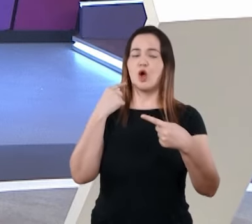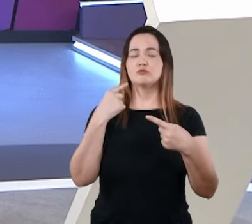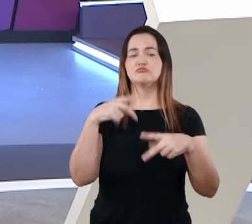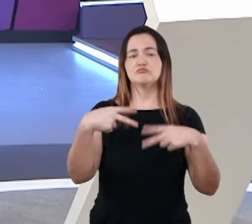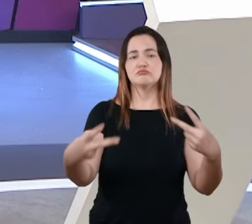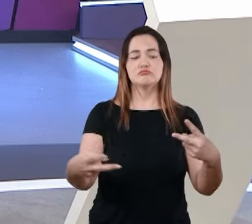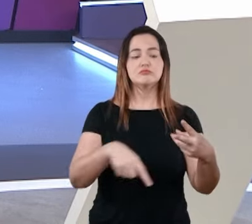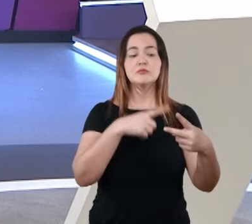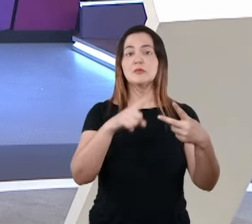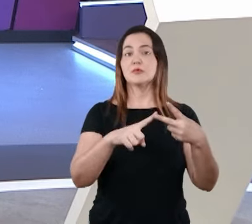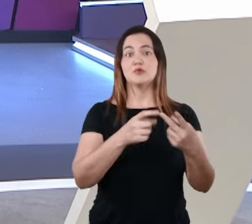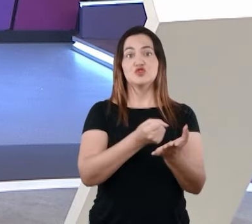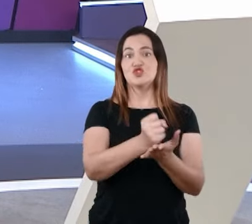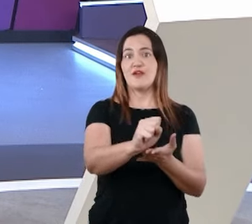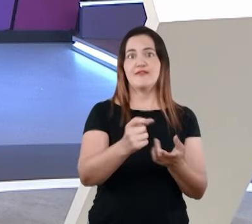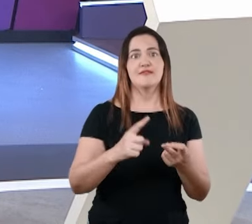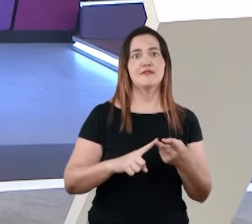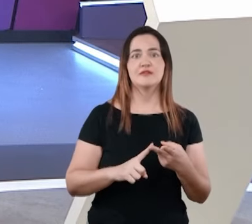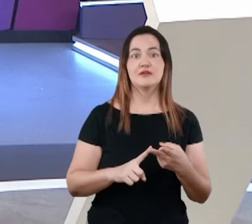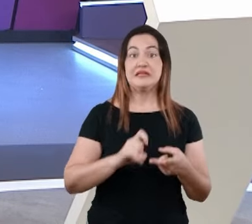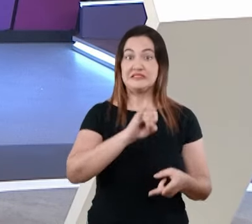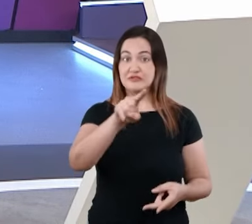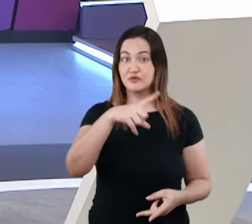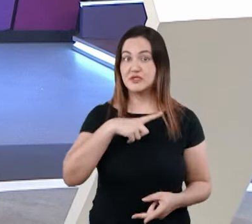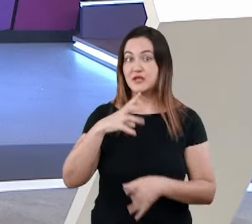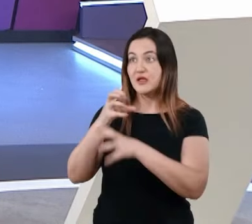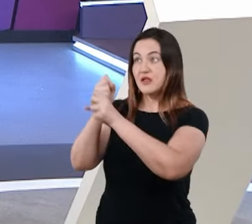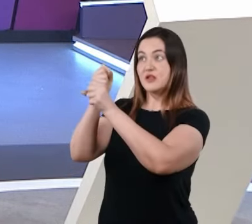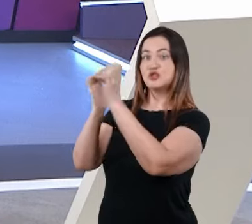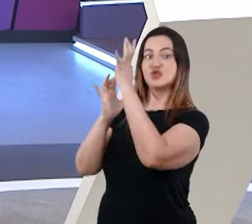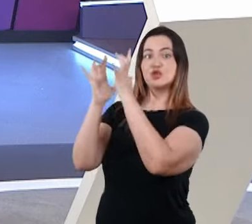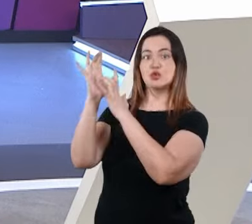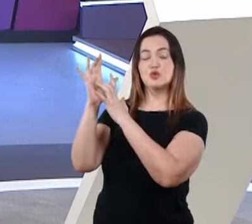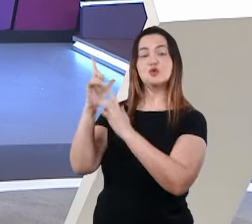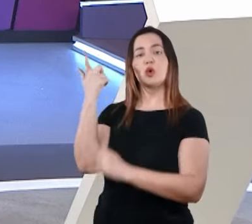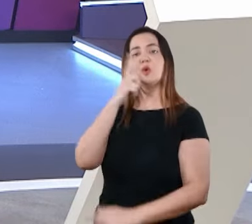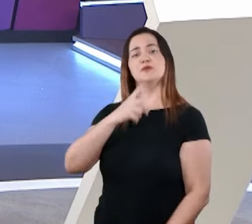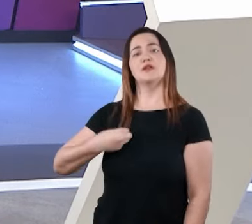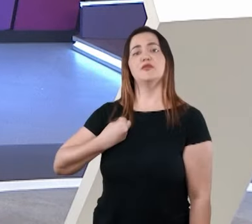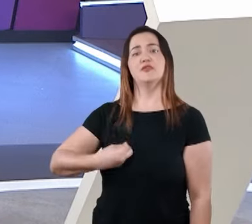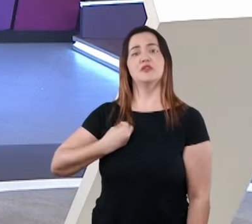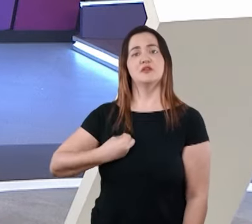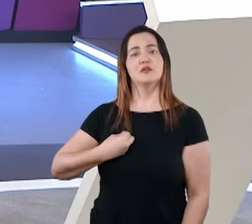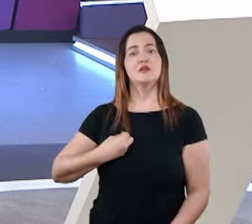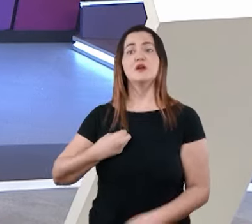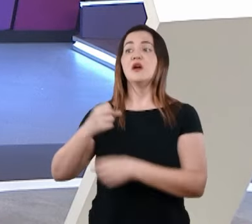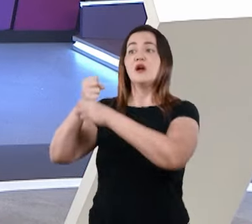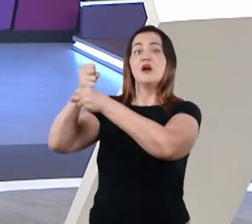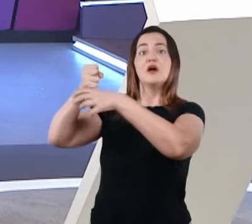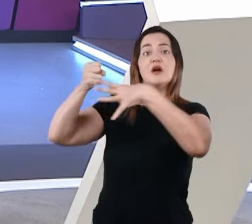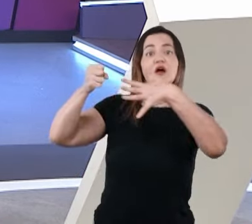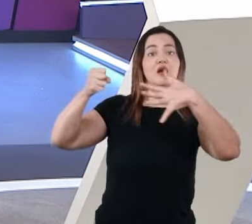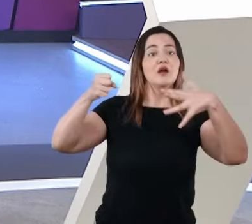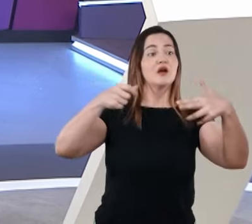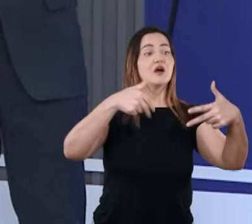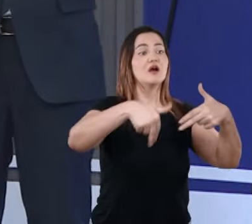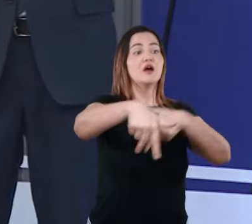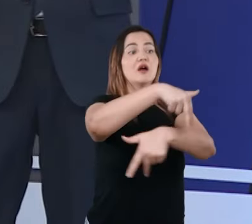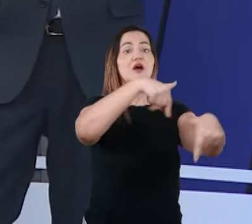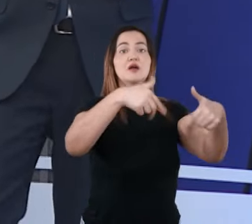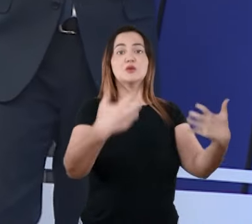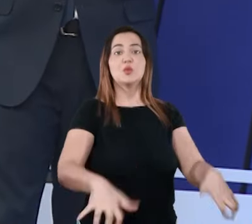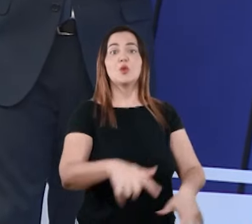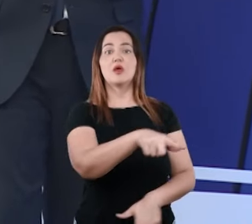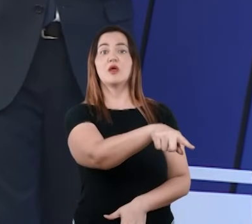terá a morte. E esta morte, esta destruição final, tem a ver com o inferno. Vamos,